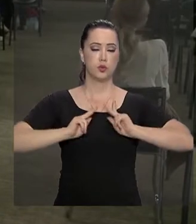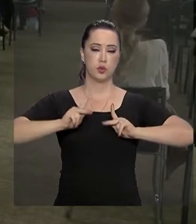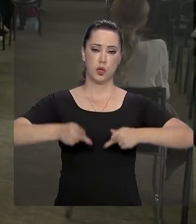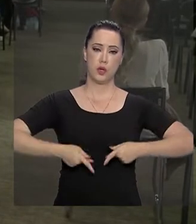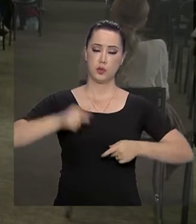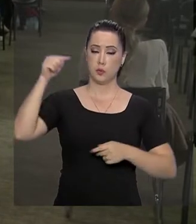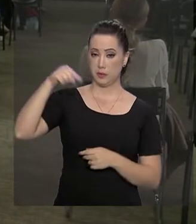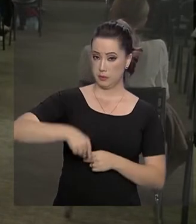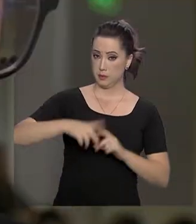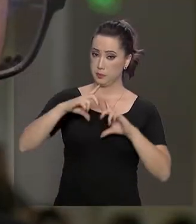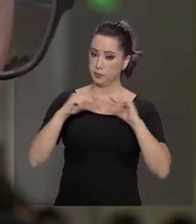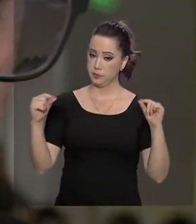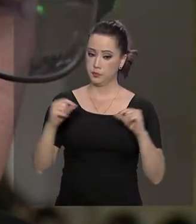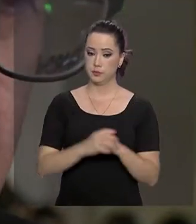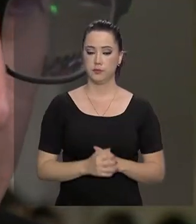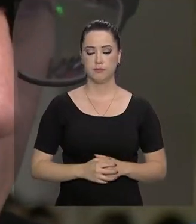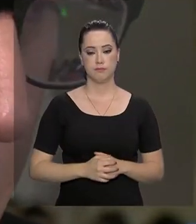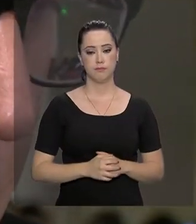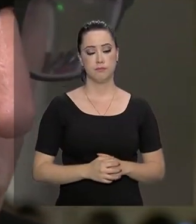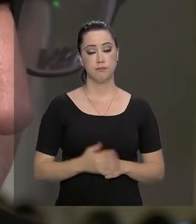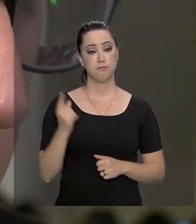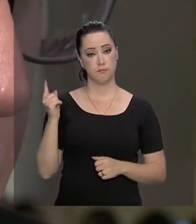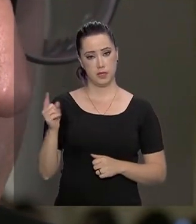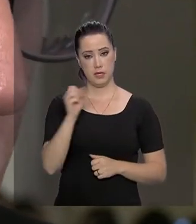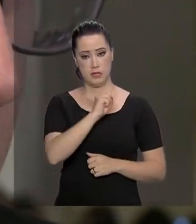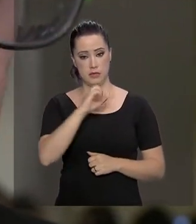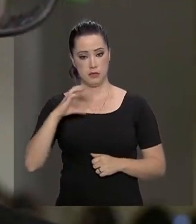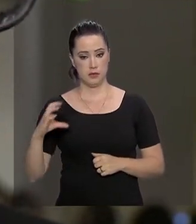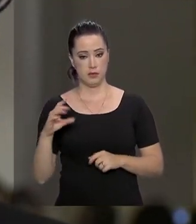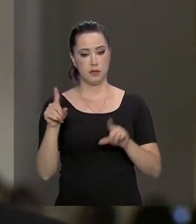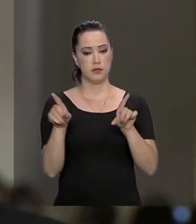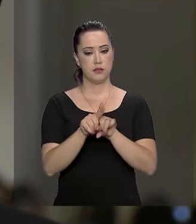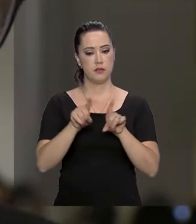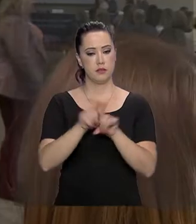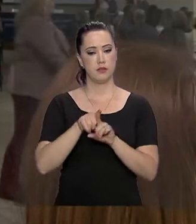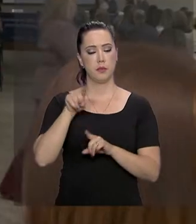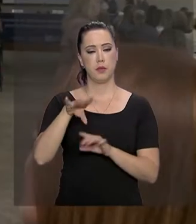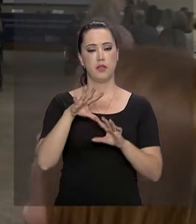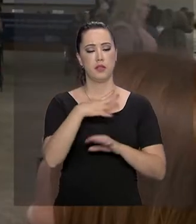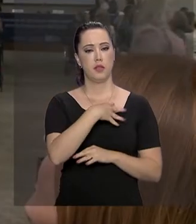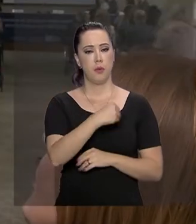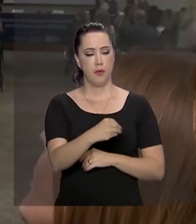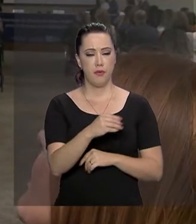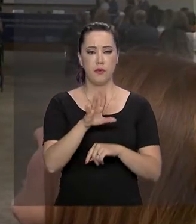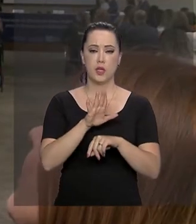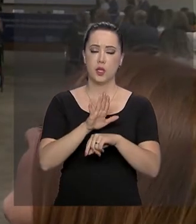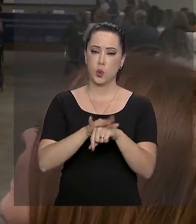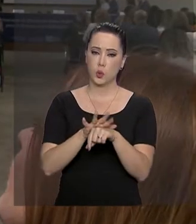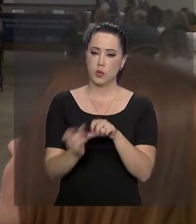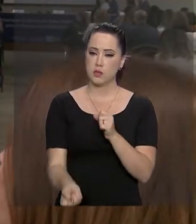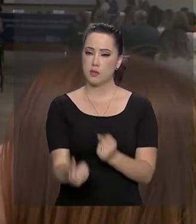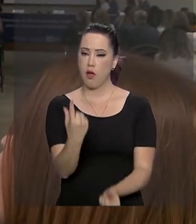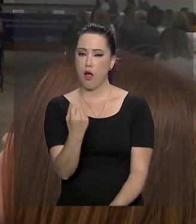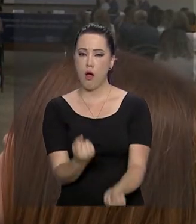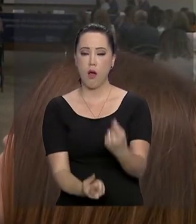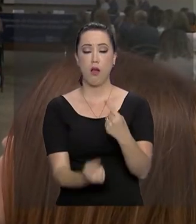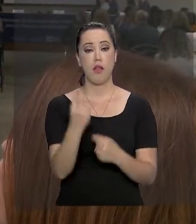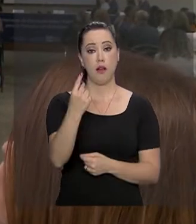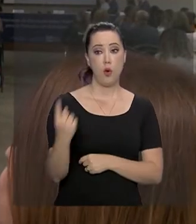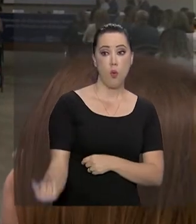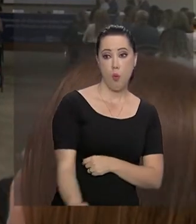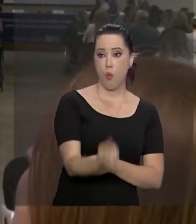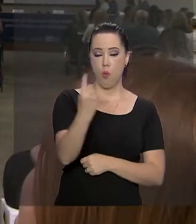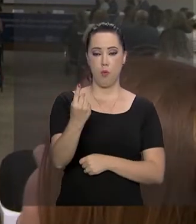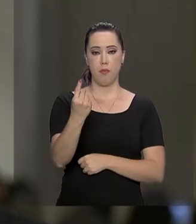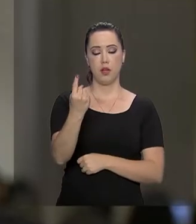aqui em Brasília. Juaria de Santa Catarina também tem uma filha com doença rara. A menina é a única no país